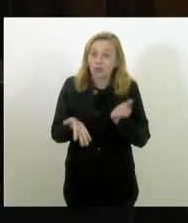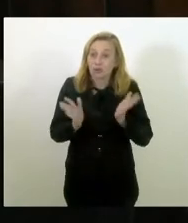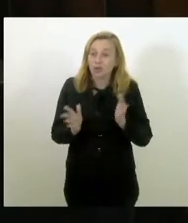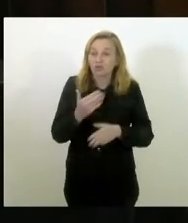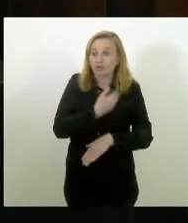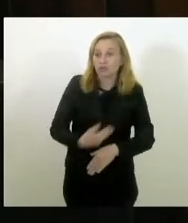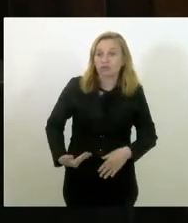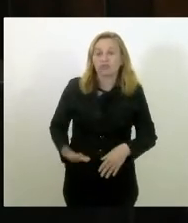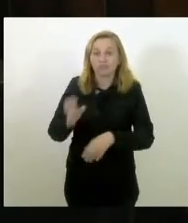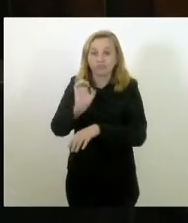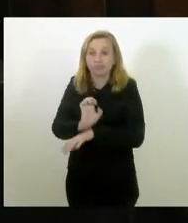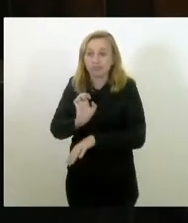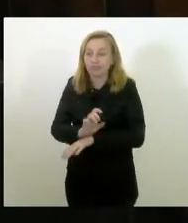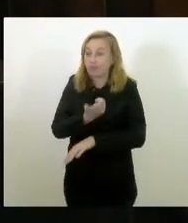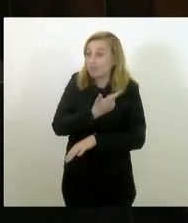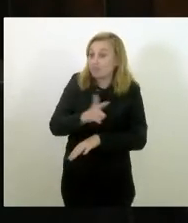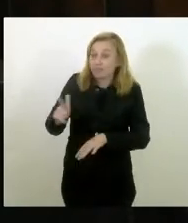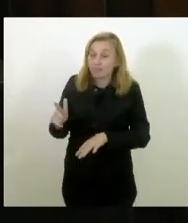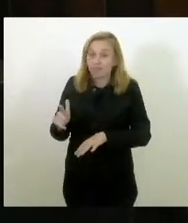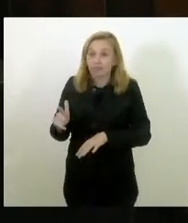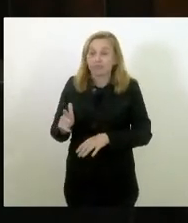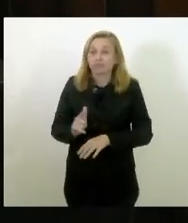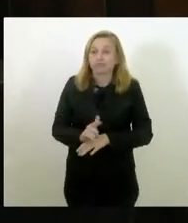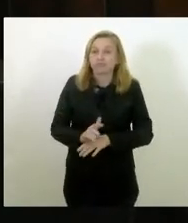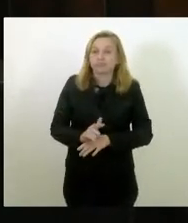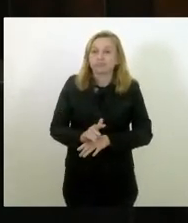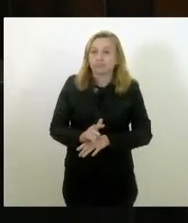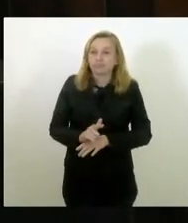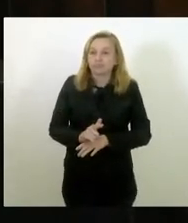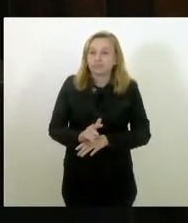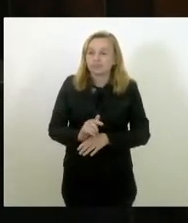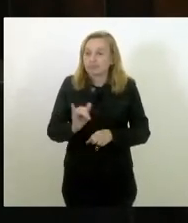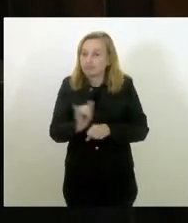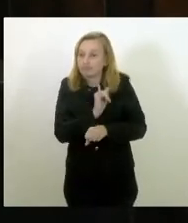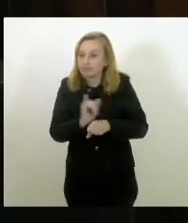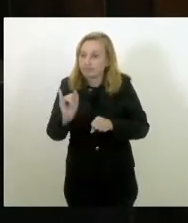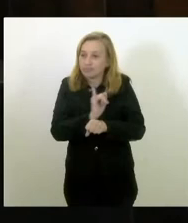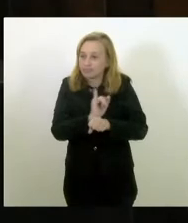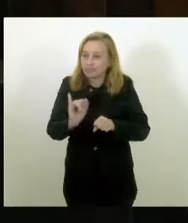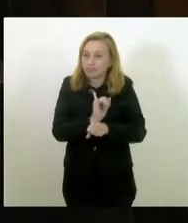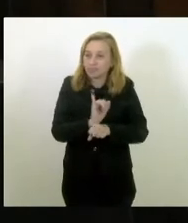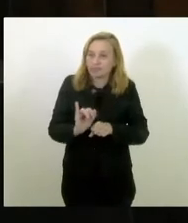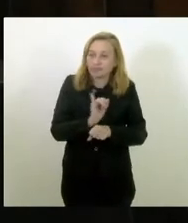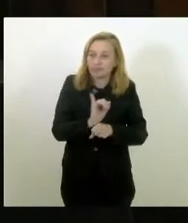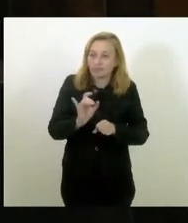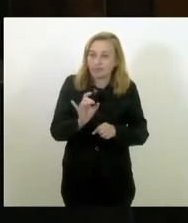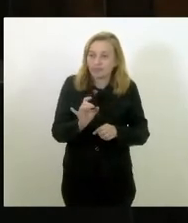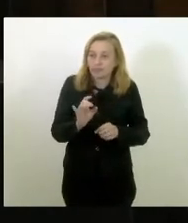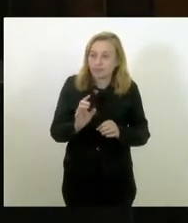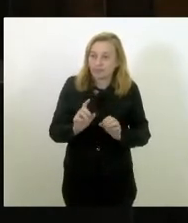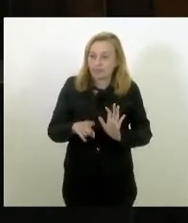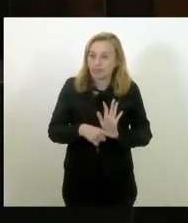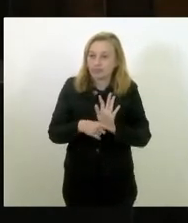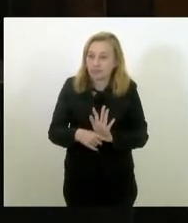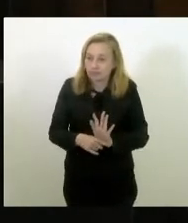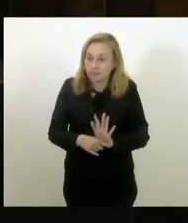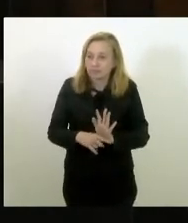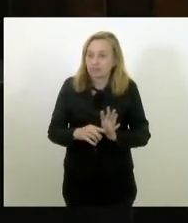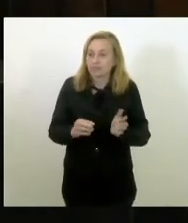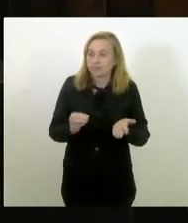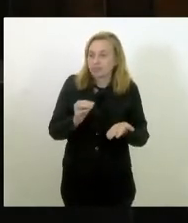governo do estado não tem sequer formas de mapear a situação de vulnerabilidade,